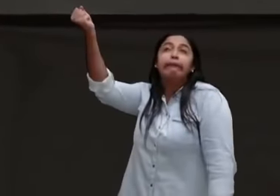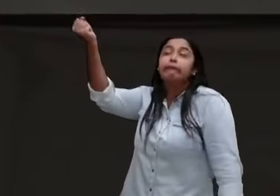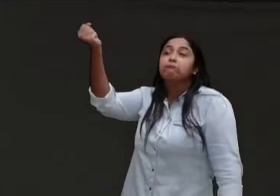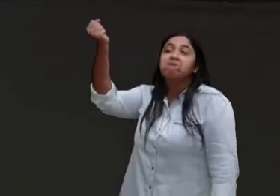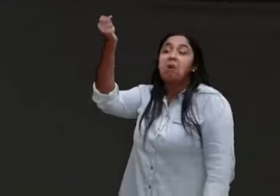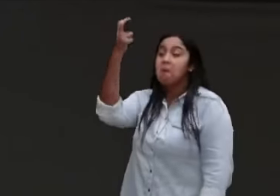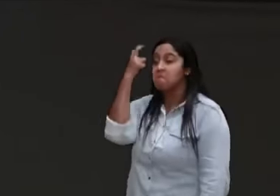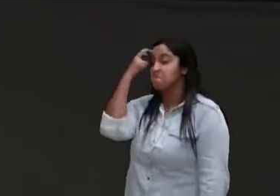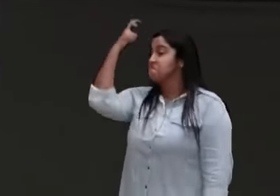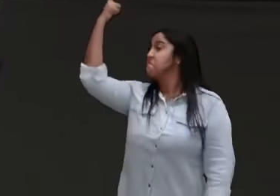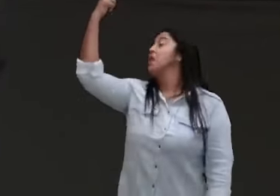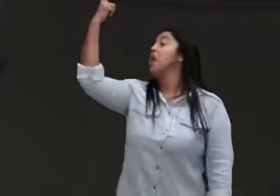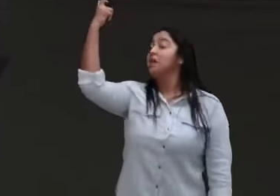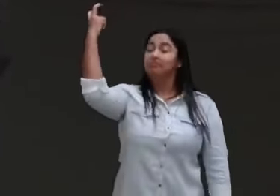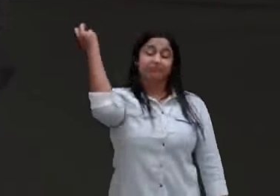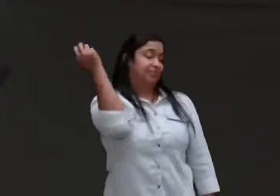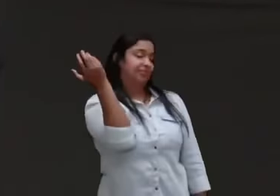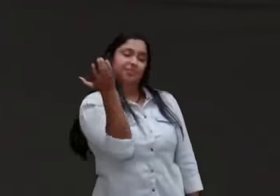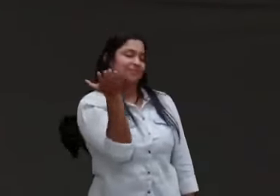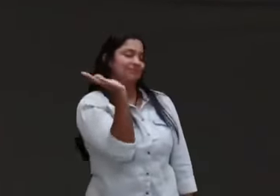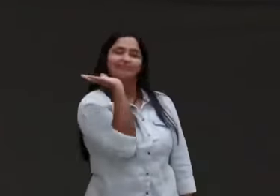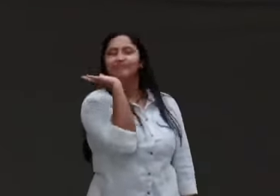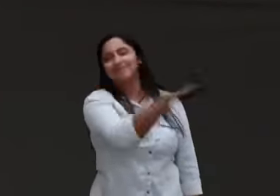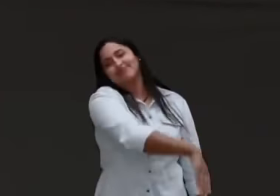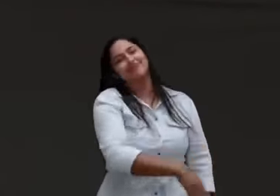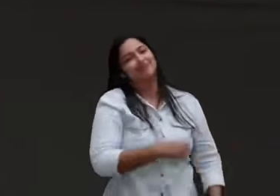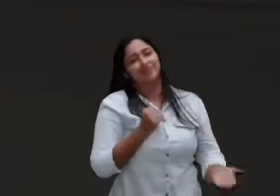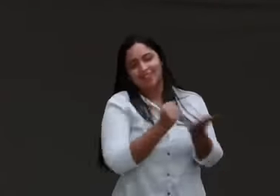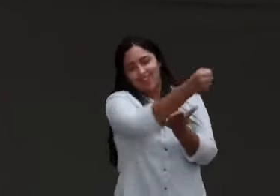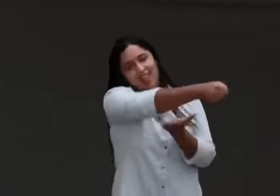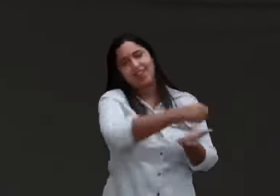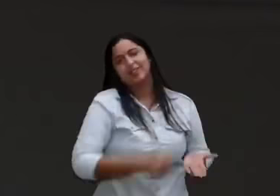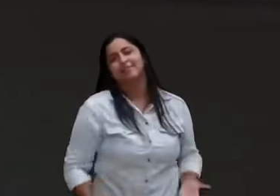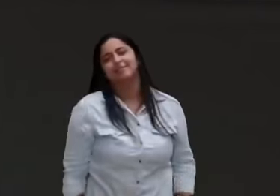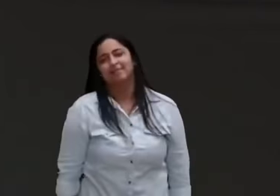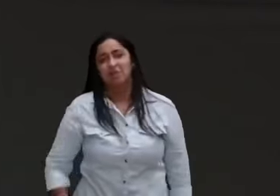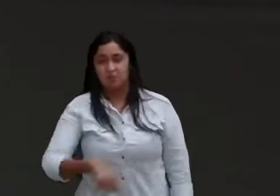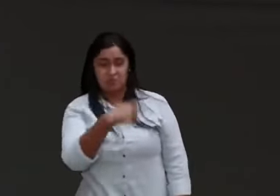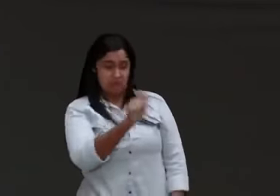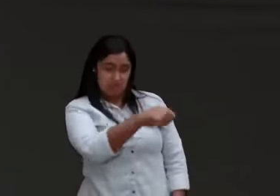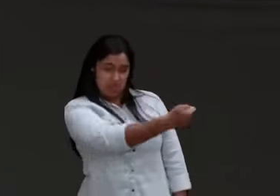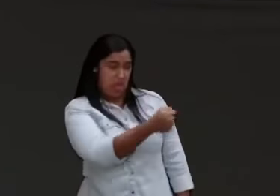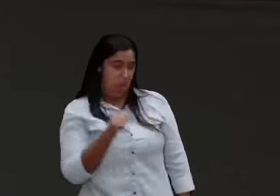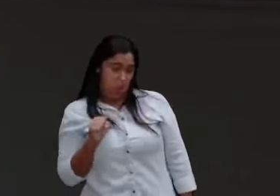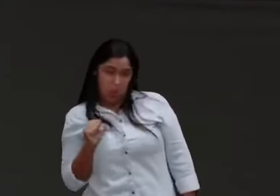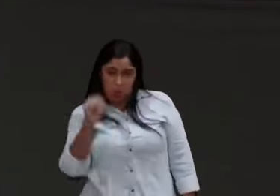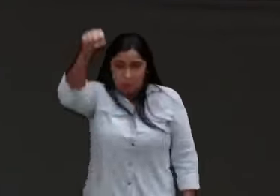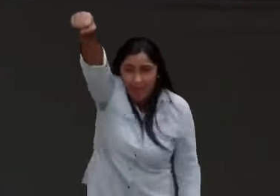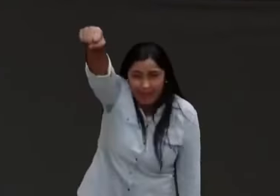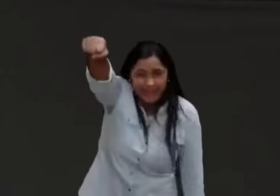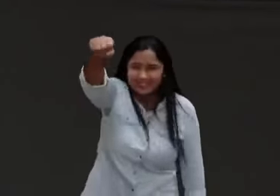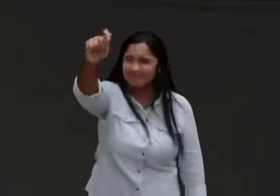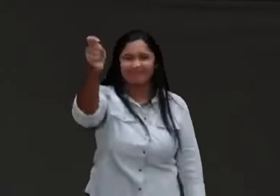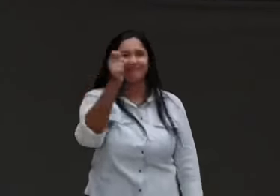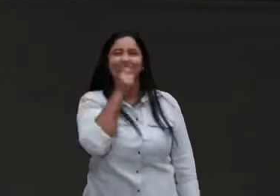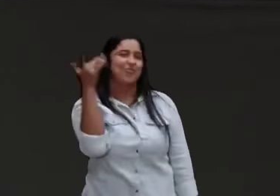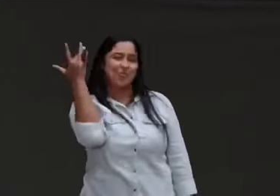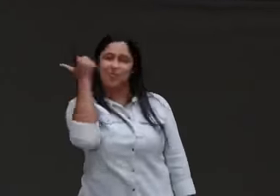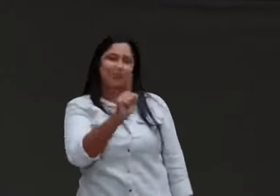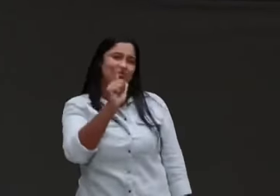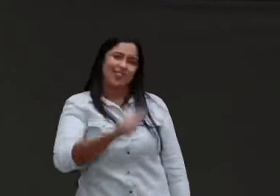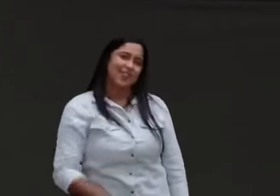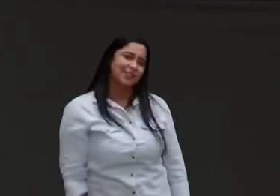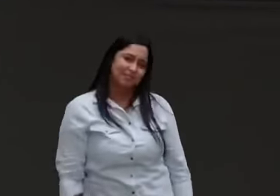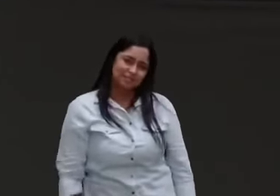todo poderoso, vai lá, super homem, estou com a penimba, com o super crente, rapaz, estou com a penimba,